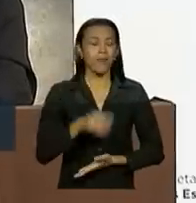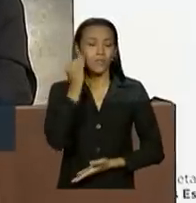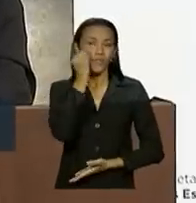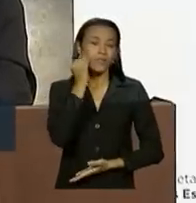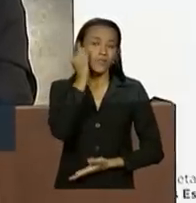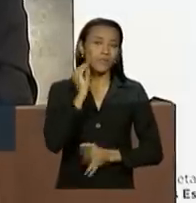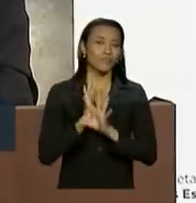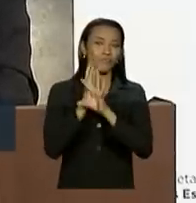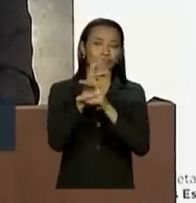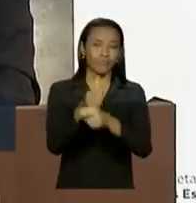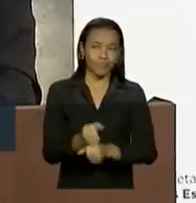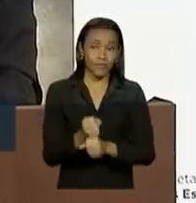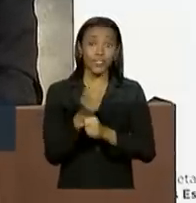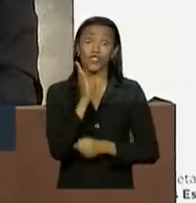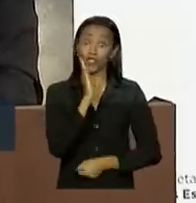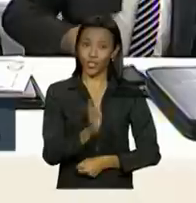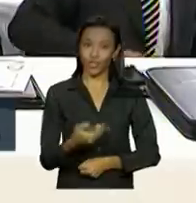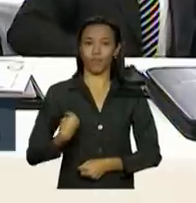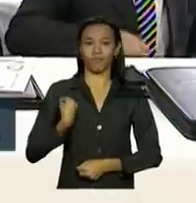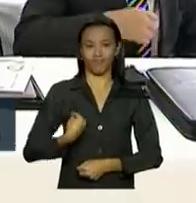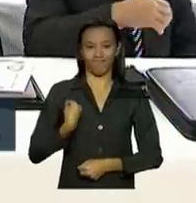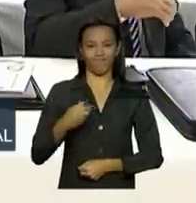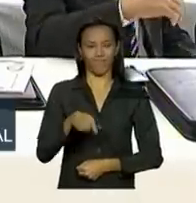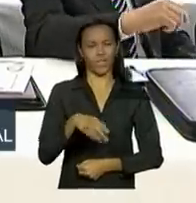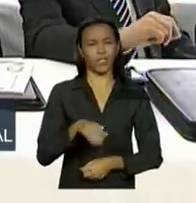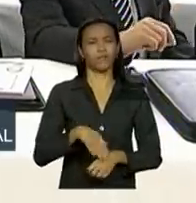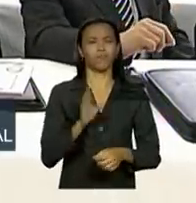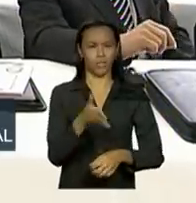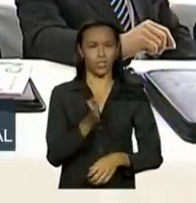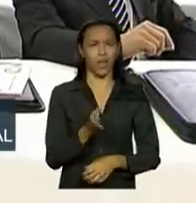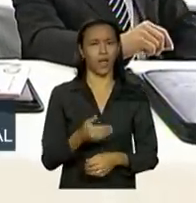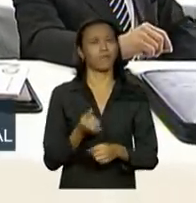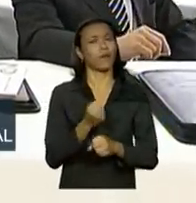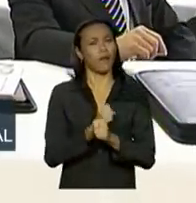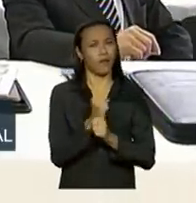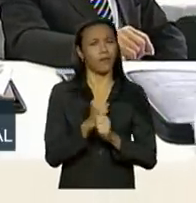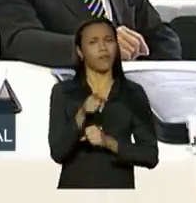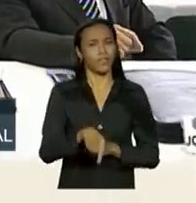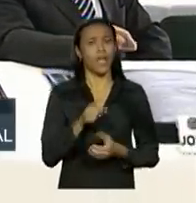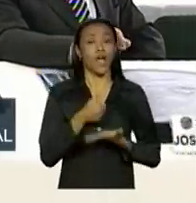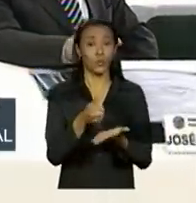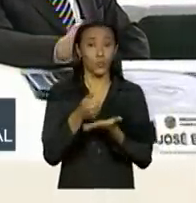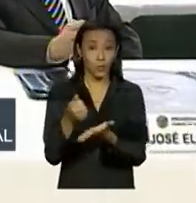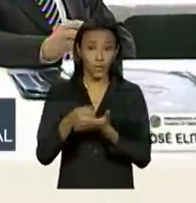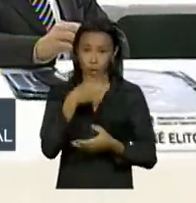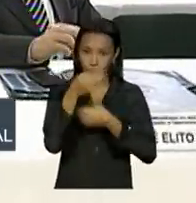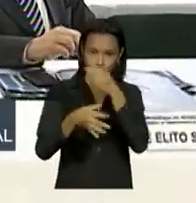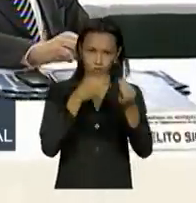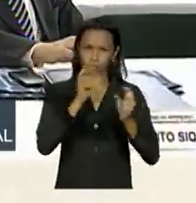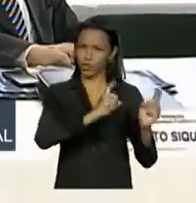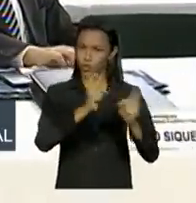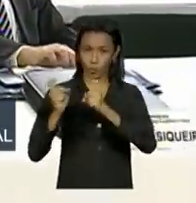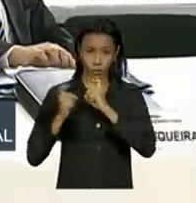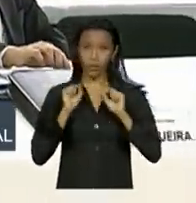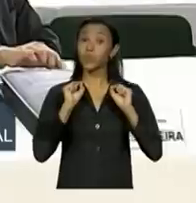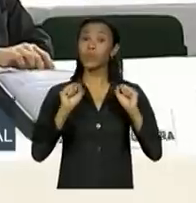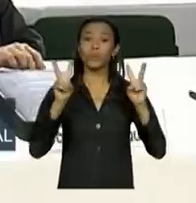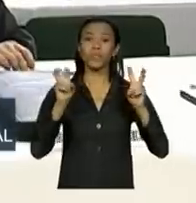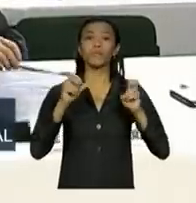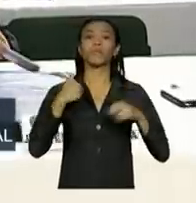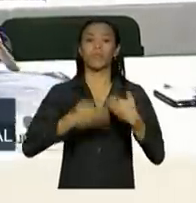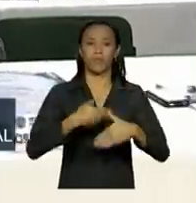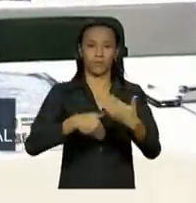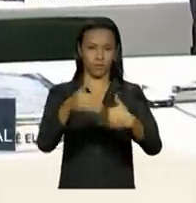conselheiros que também já estão aqui há algum tempo, ajudando, contribuindo no debate sobre o desenvolvimento.